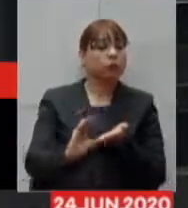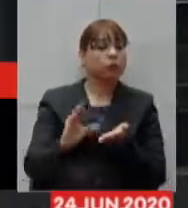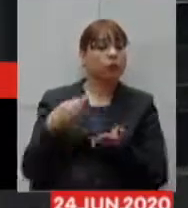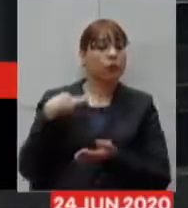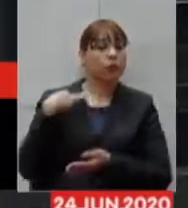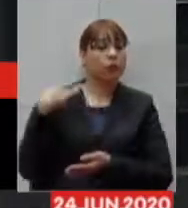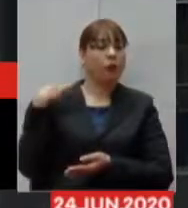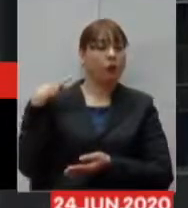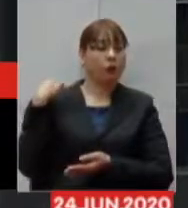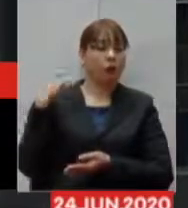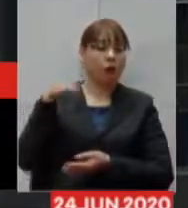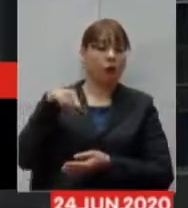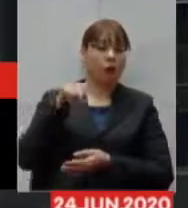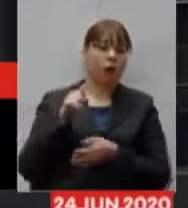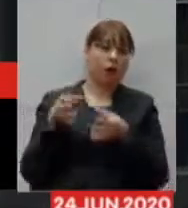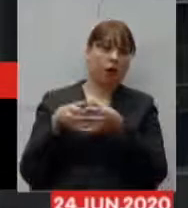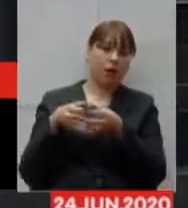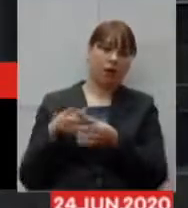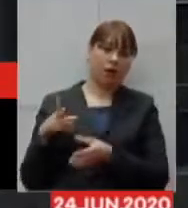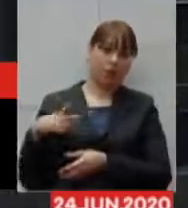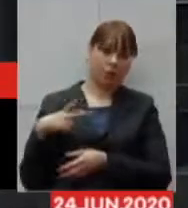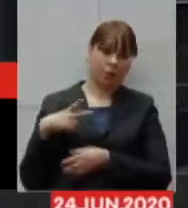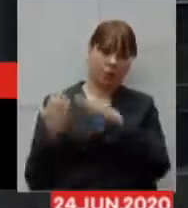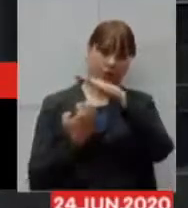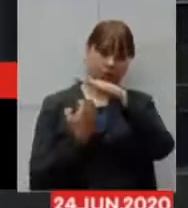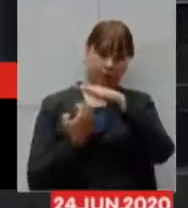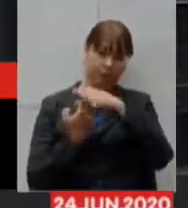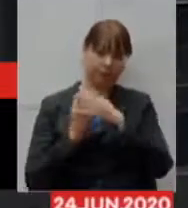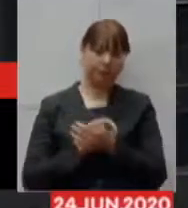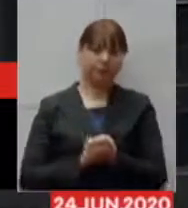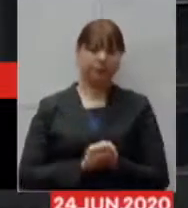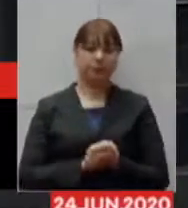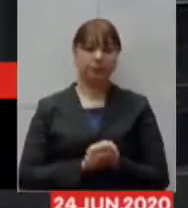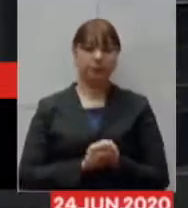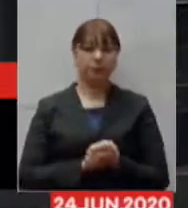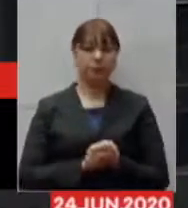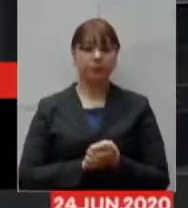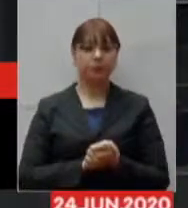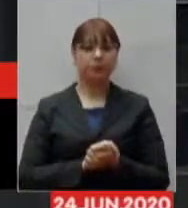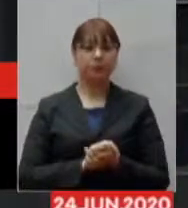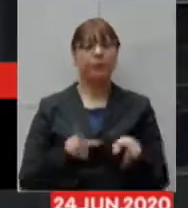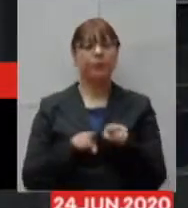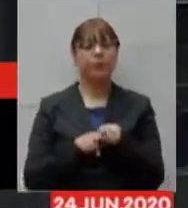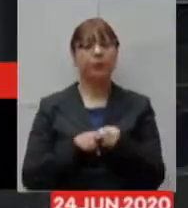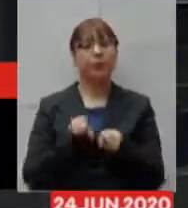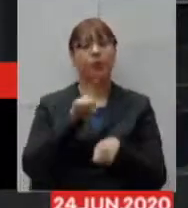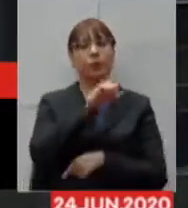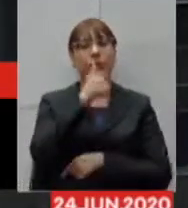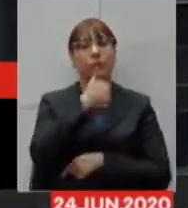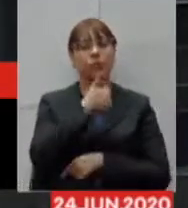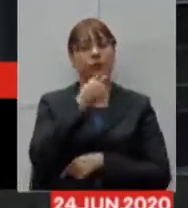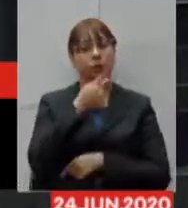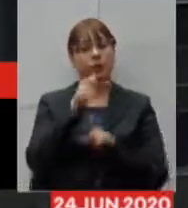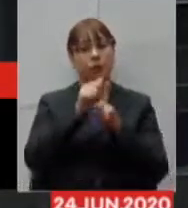E aí resolveu-se abrir um edital de chamamento que foi publicado no dia 17 de junho.